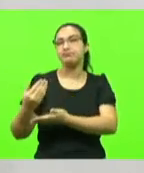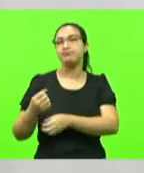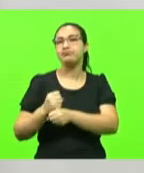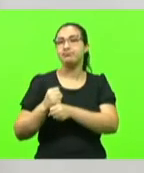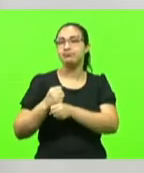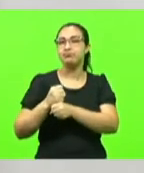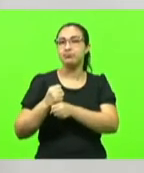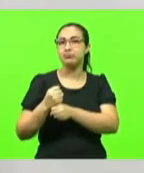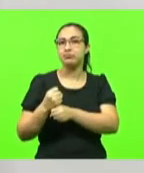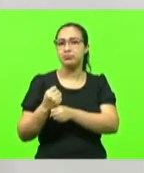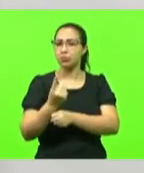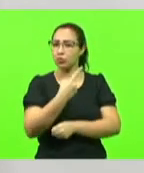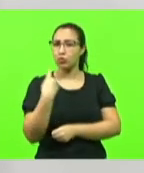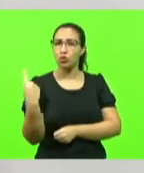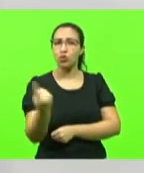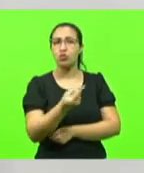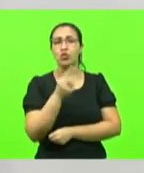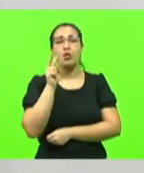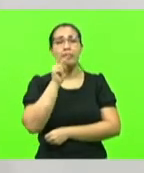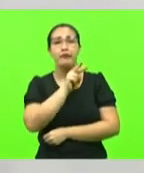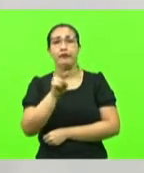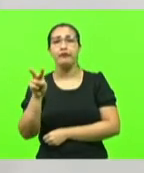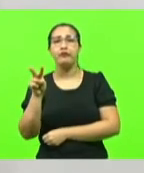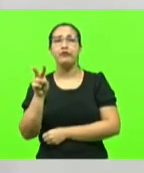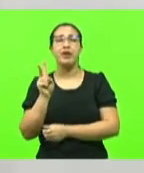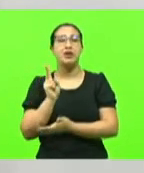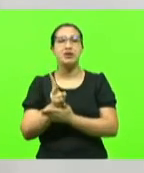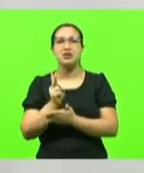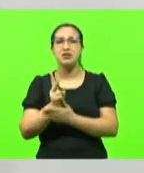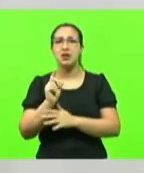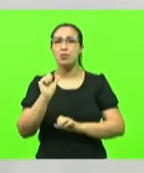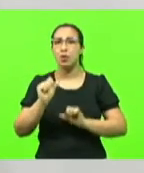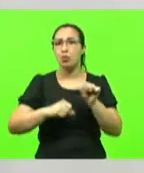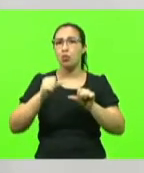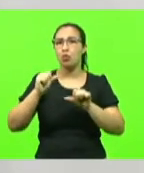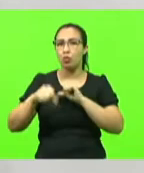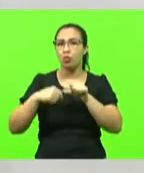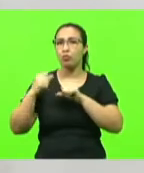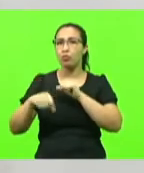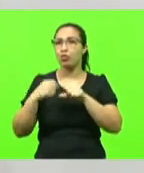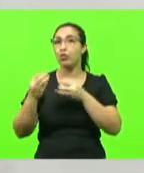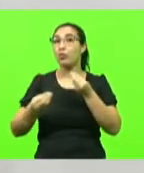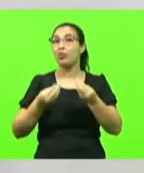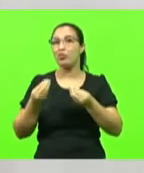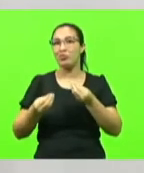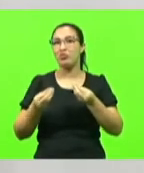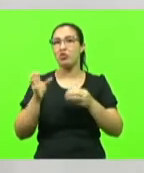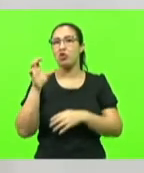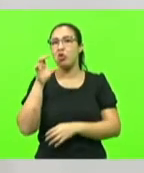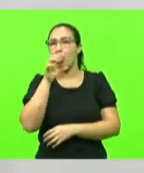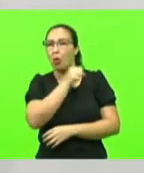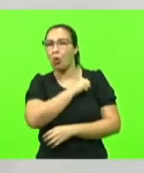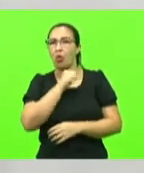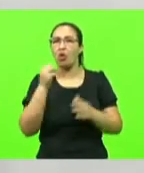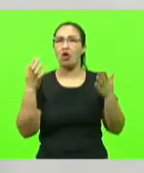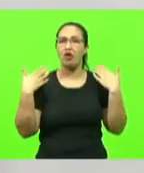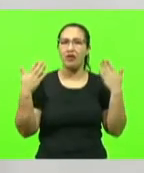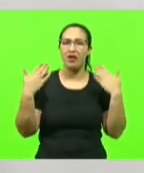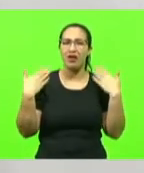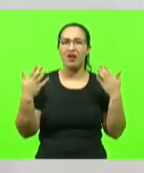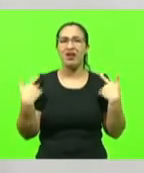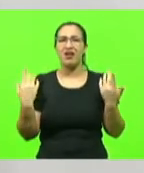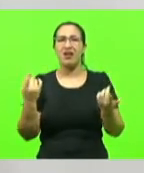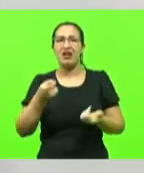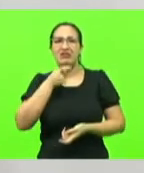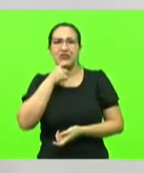eu e vocês também têm acompanhado as constantes mudanças climáticas que têm afetado o estado de Santa Catarina, o país e